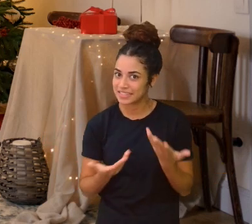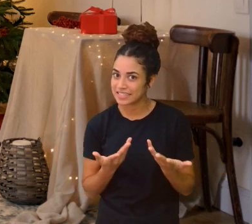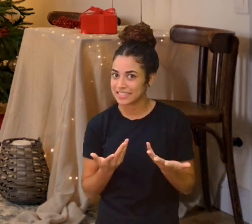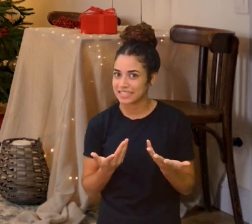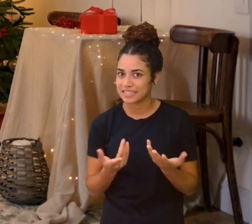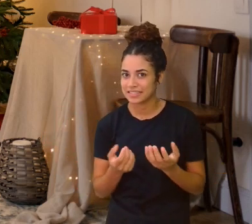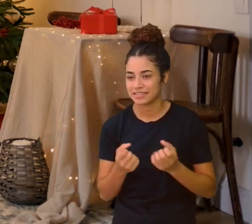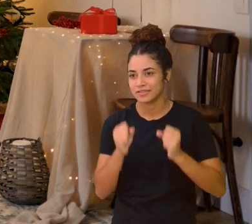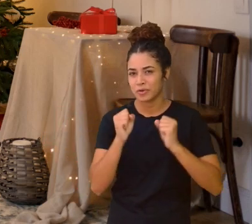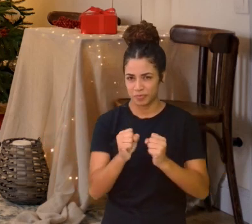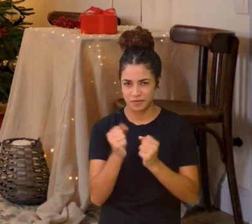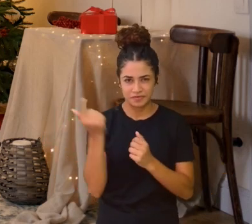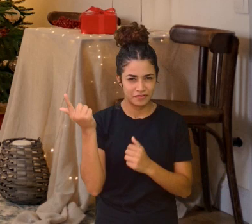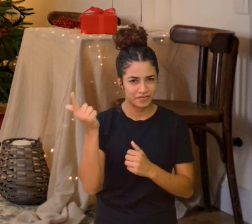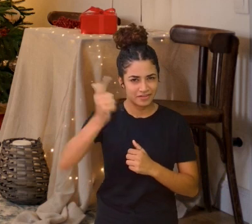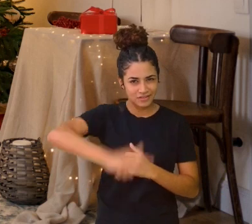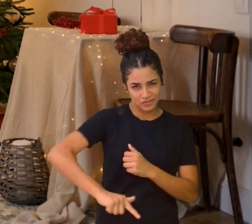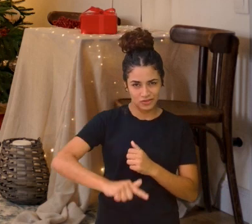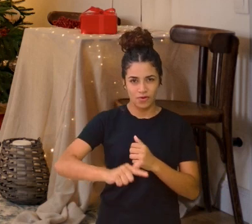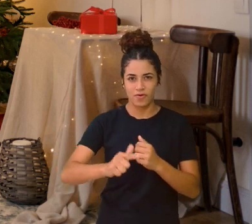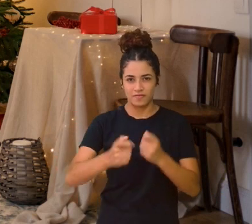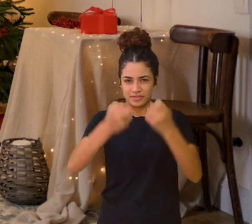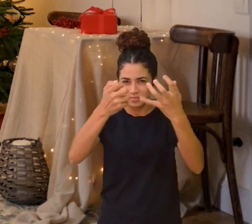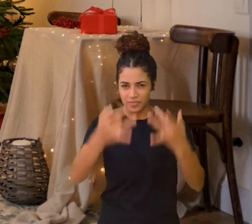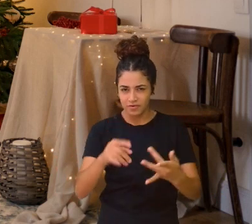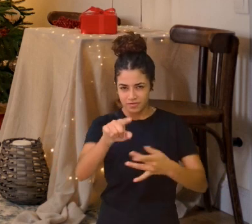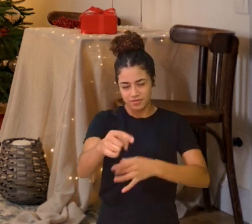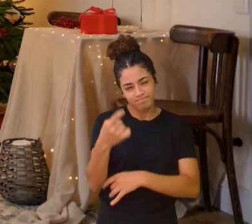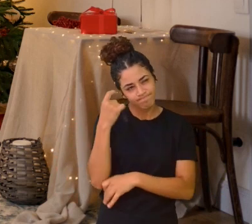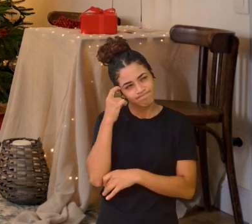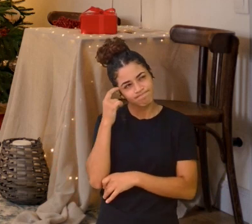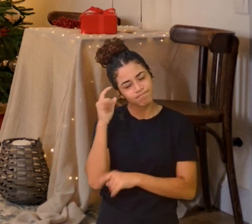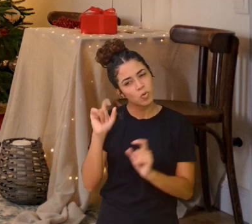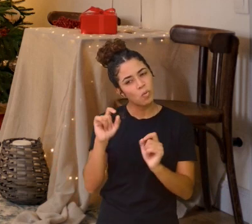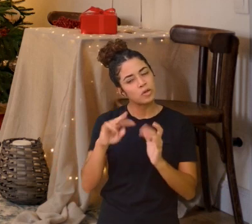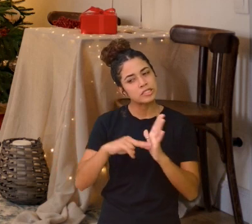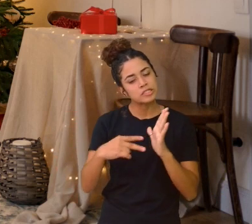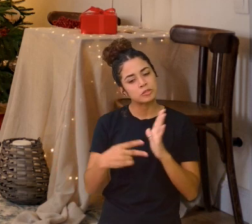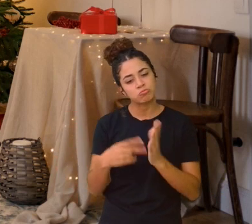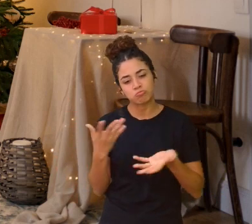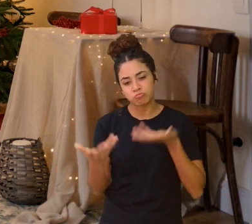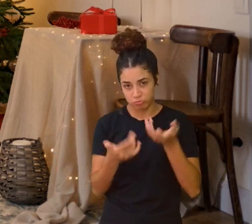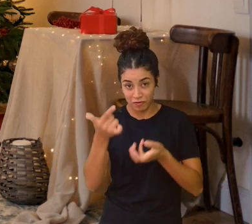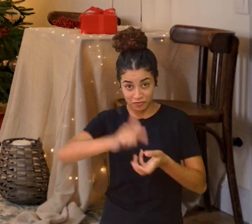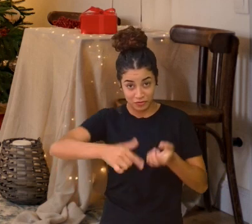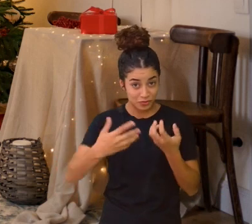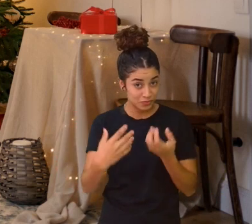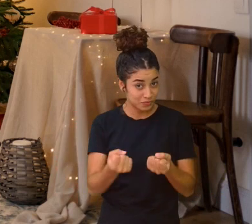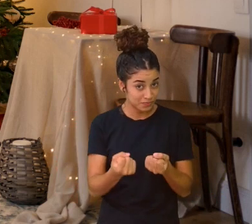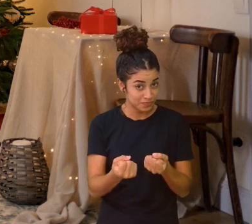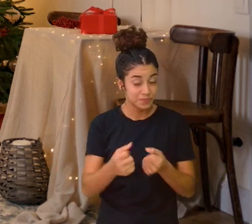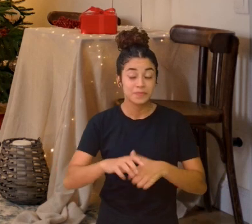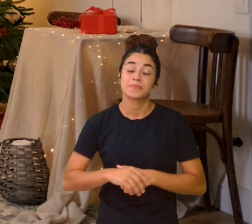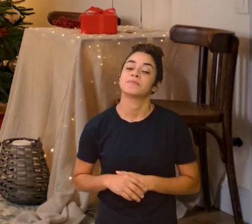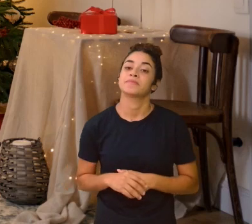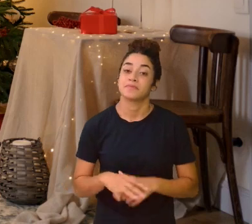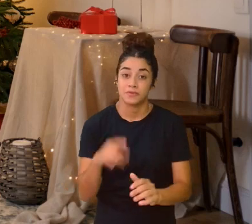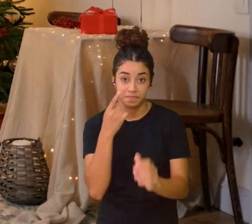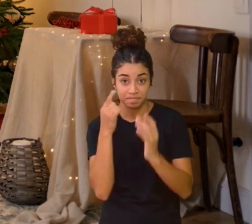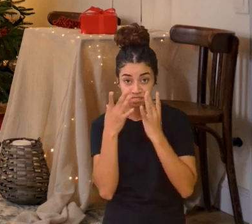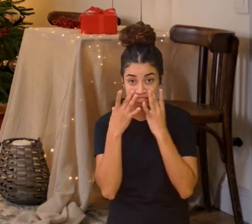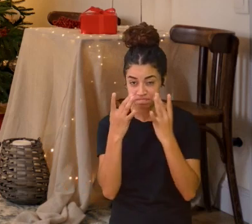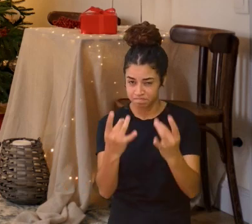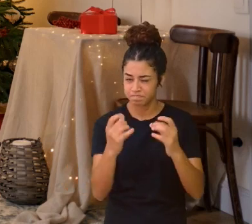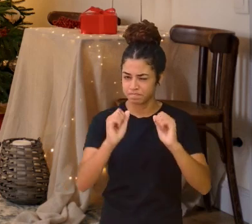Posso repetir esse trecho Para você pensar na mensagem? Vamos lá? Presta